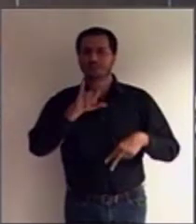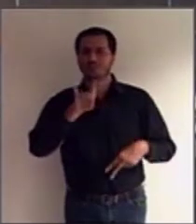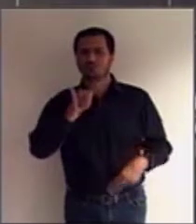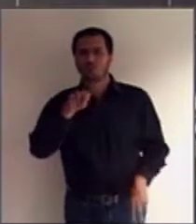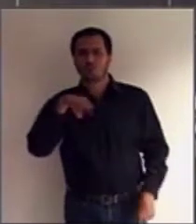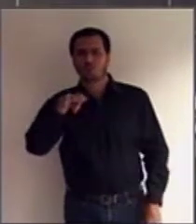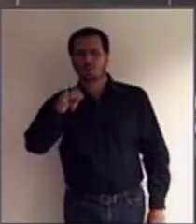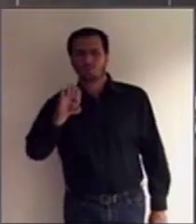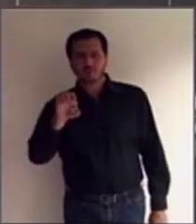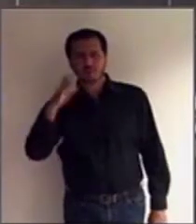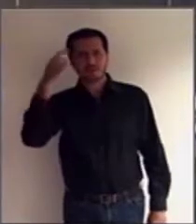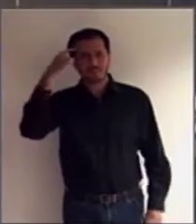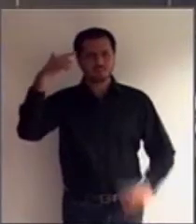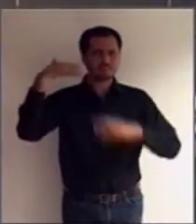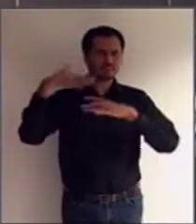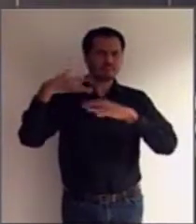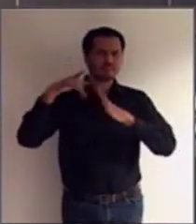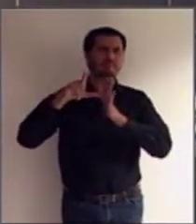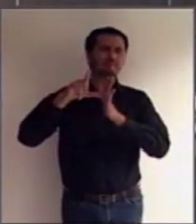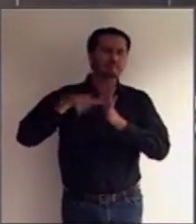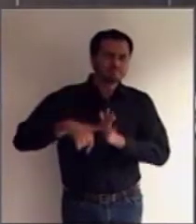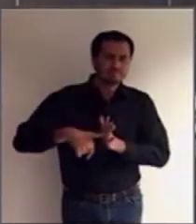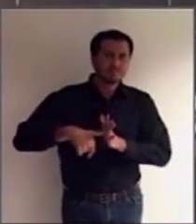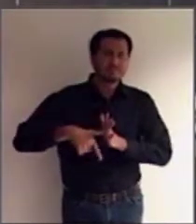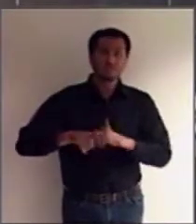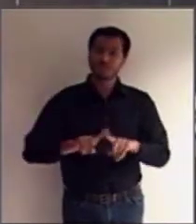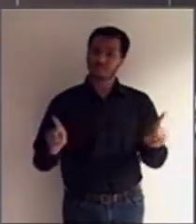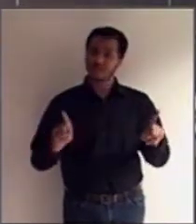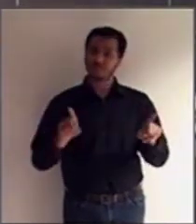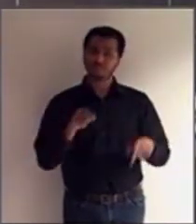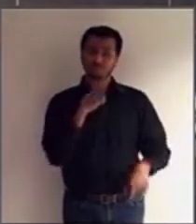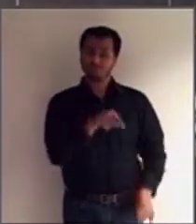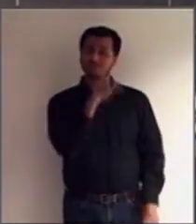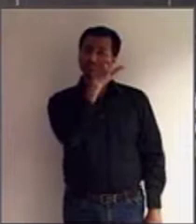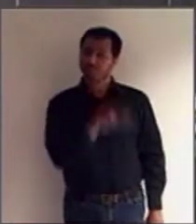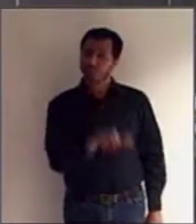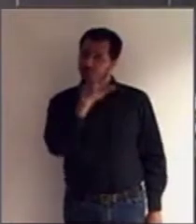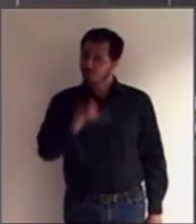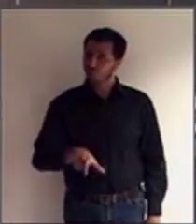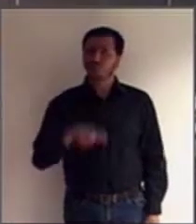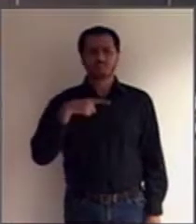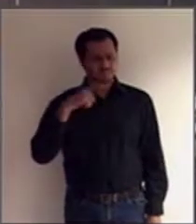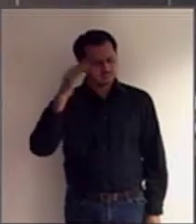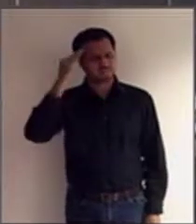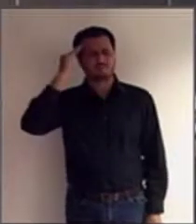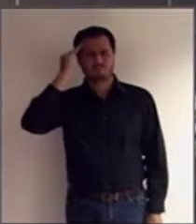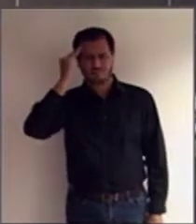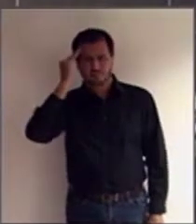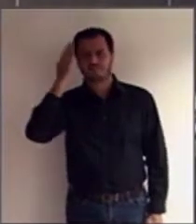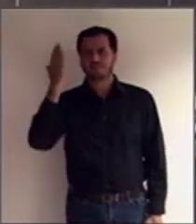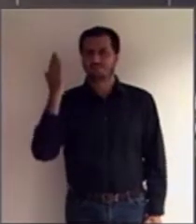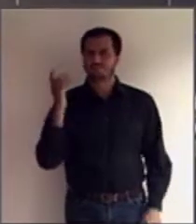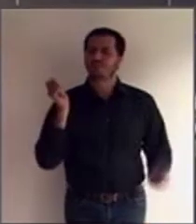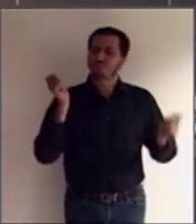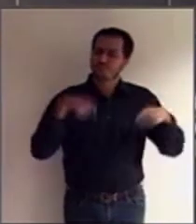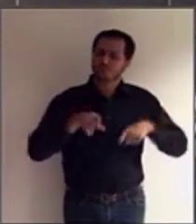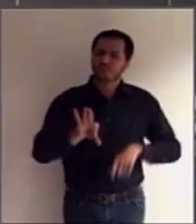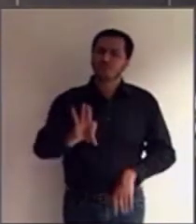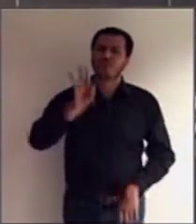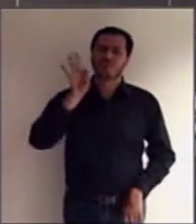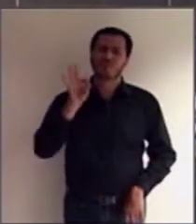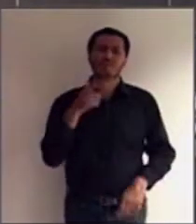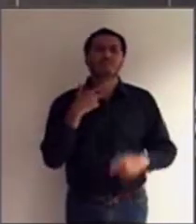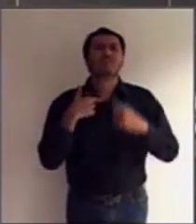desenvolvimento intelectual, são pessoas que têm compreensão, que têm escolhas, que têm